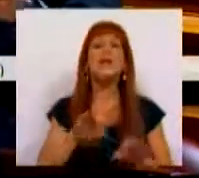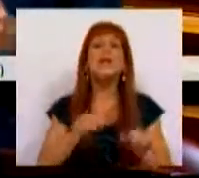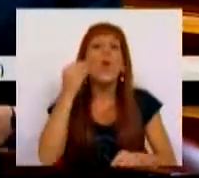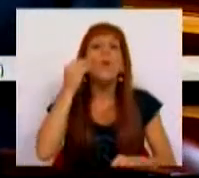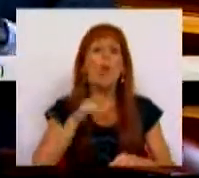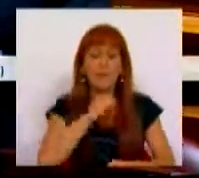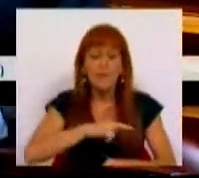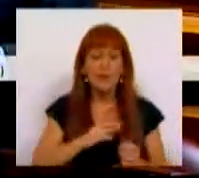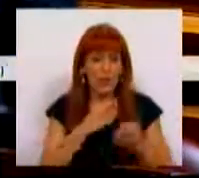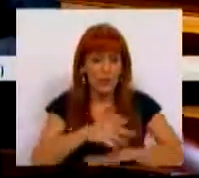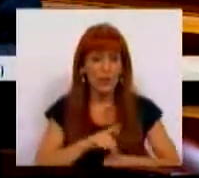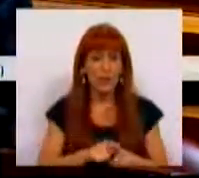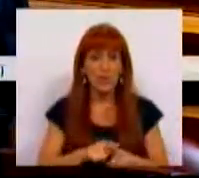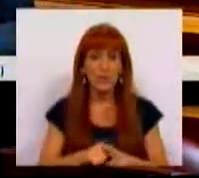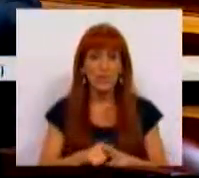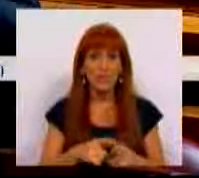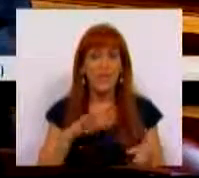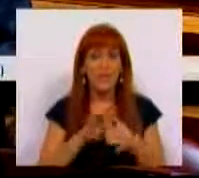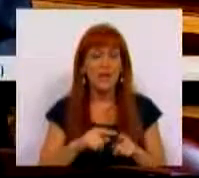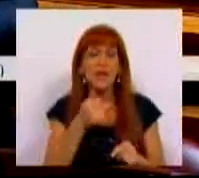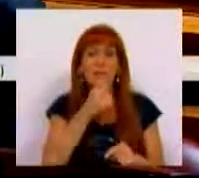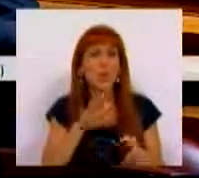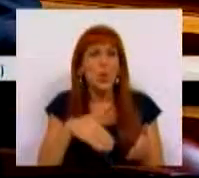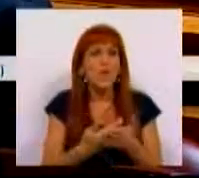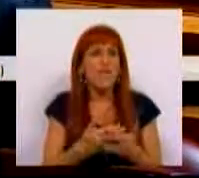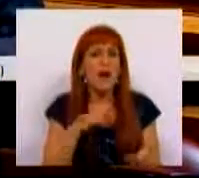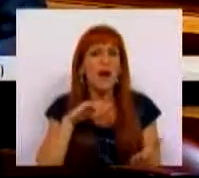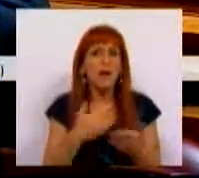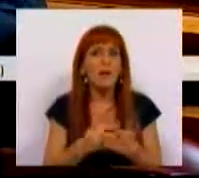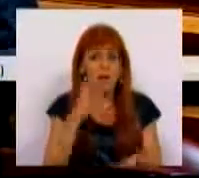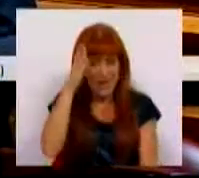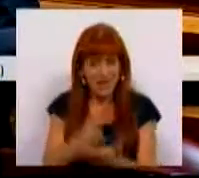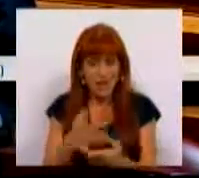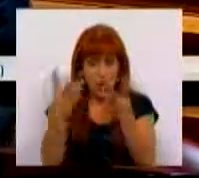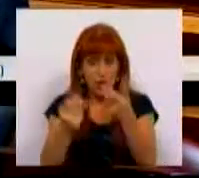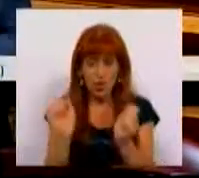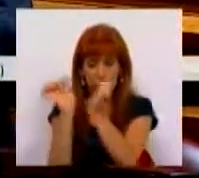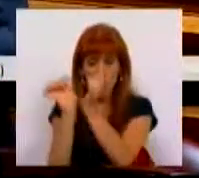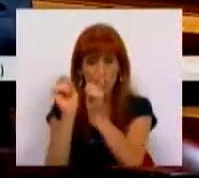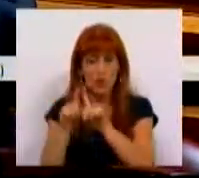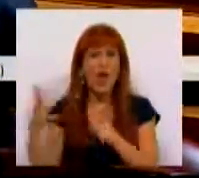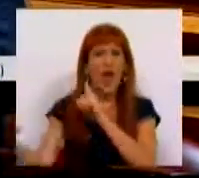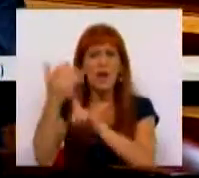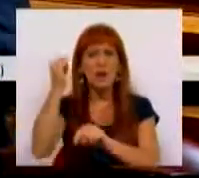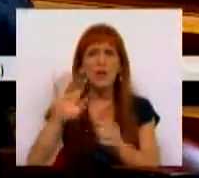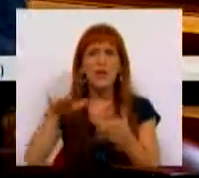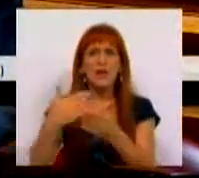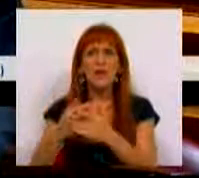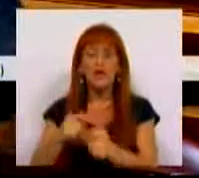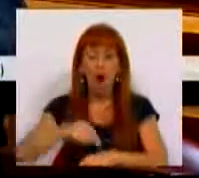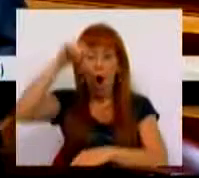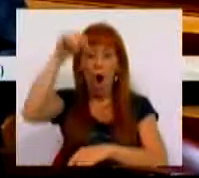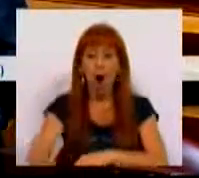como? Permitindo, através de uma medida que não tem efeito, que tem um efeito neutro nas contas da Segurança Social, alcançar com efeito